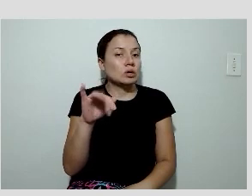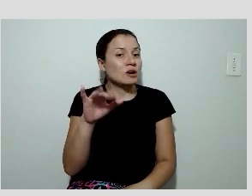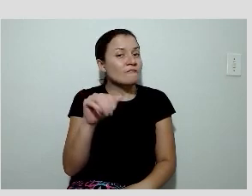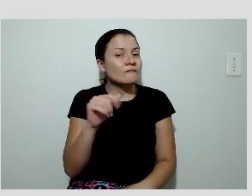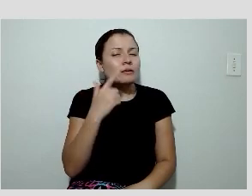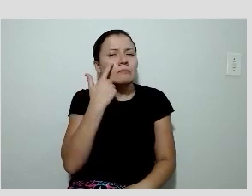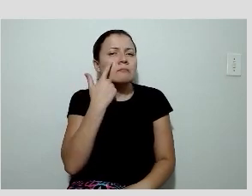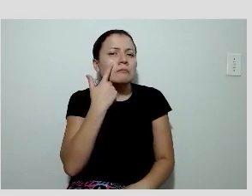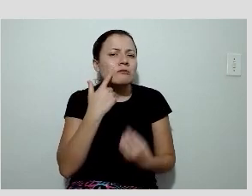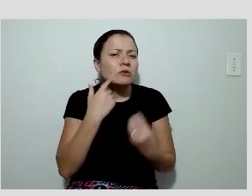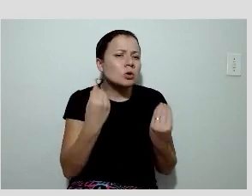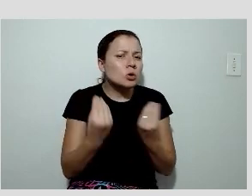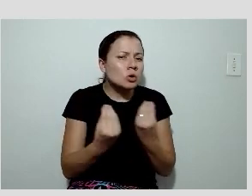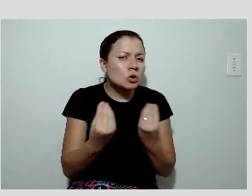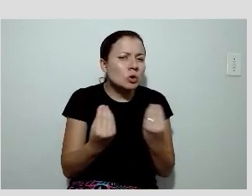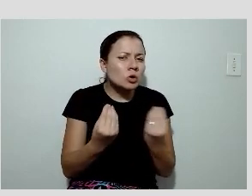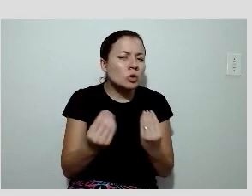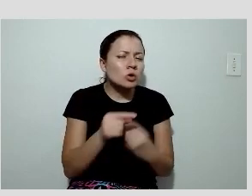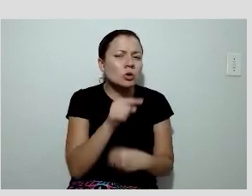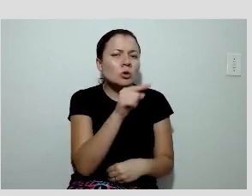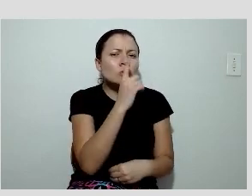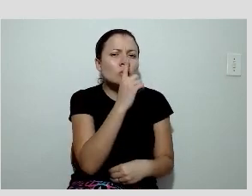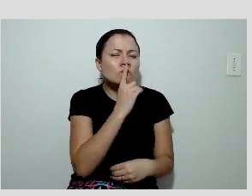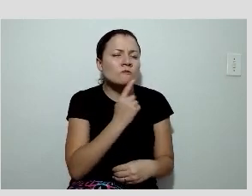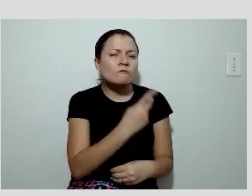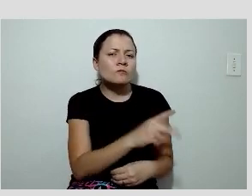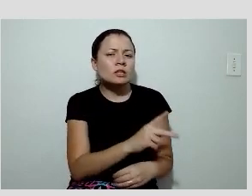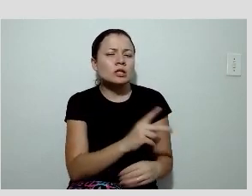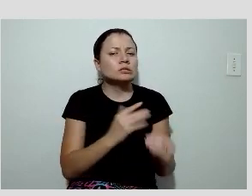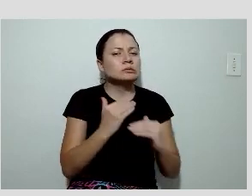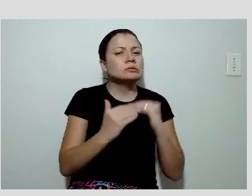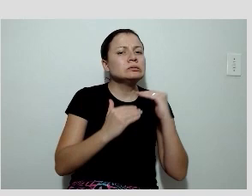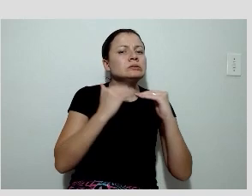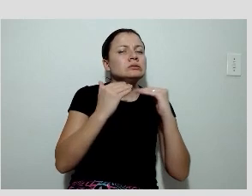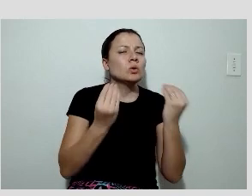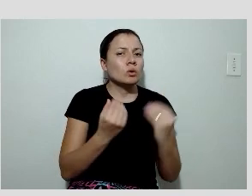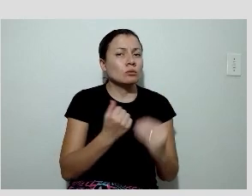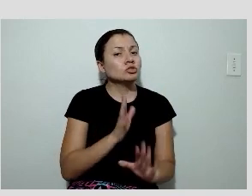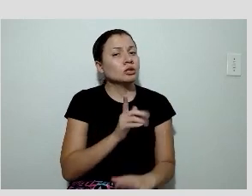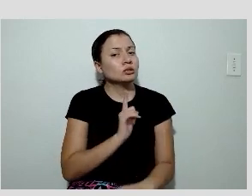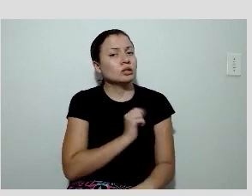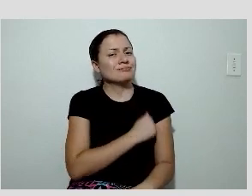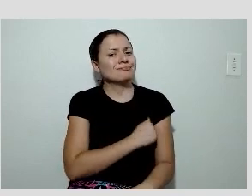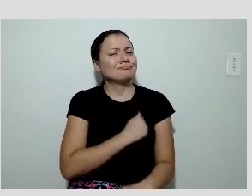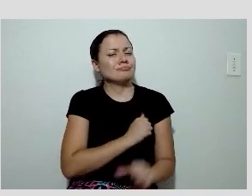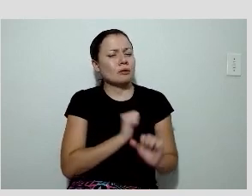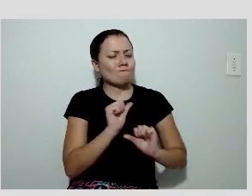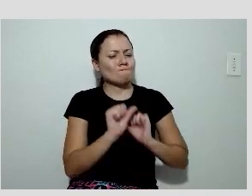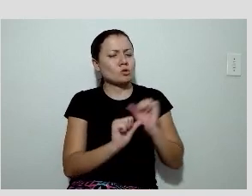ideia de perfusão desse paciente, já que ele tem revascularizações prescíveis em um eletro basal alterado.